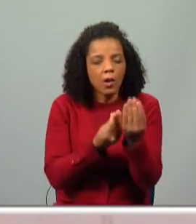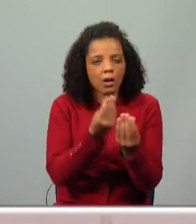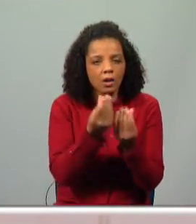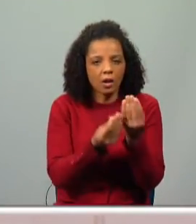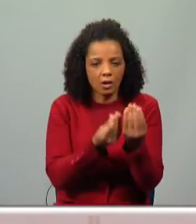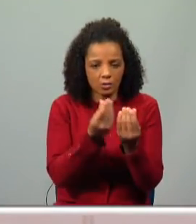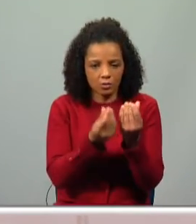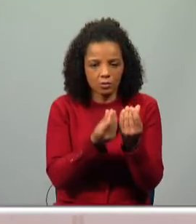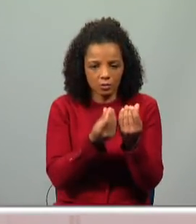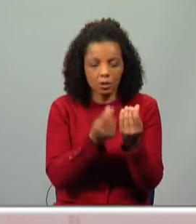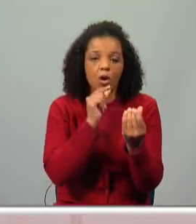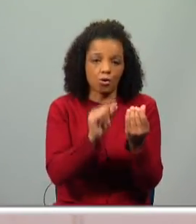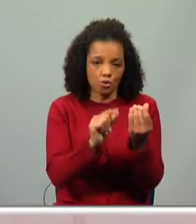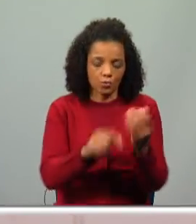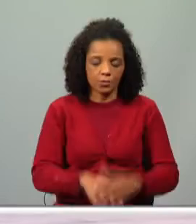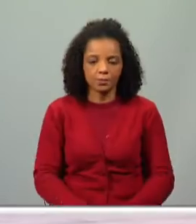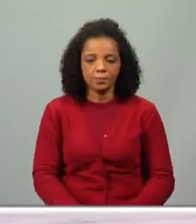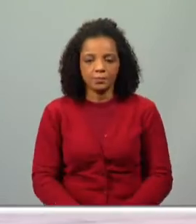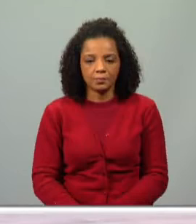qualidades aos nomes.